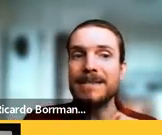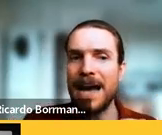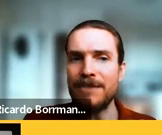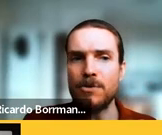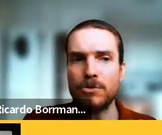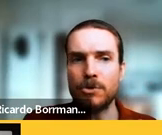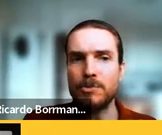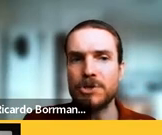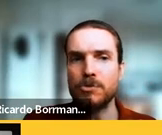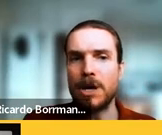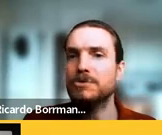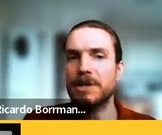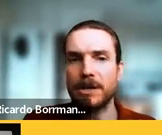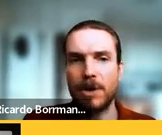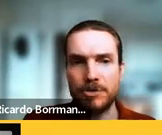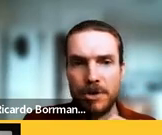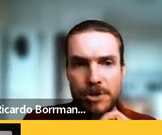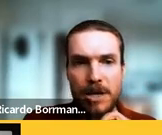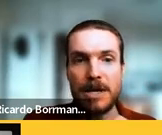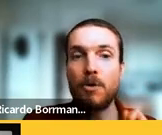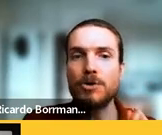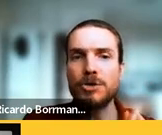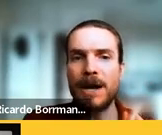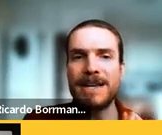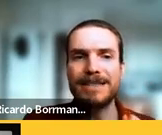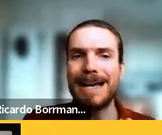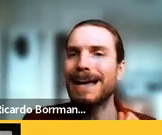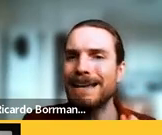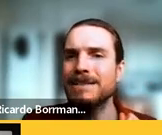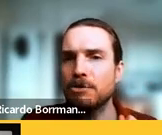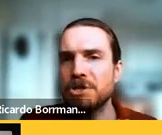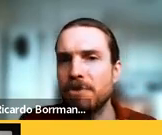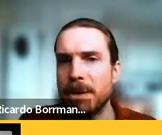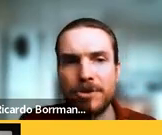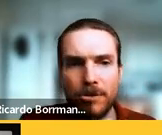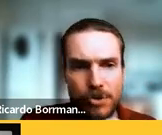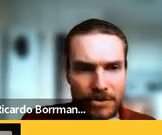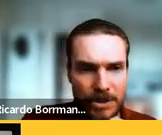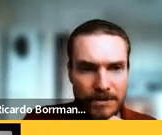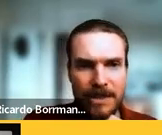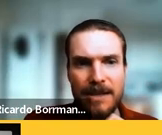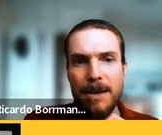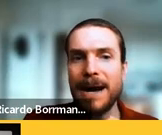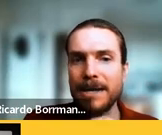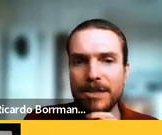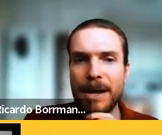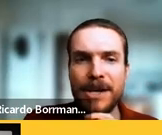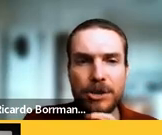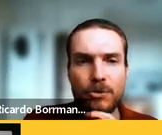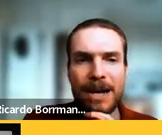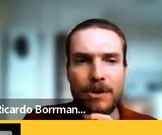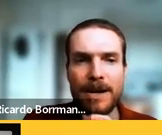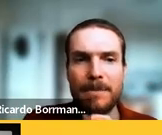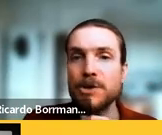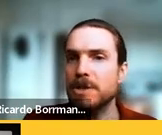apreciava com contribuição cultural dos intelectuais judeus que continuaria a citar exaustivamente ao longo de sua vida Barreto também